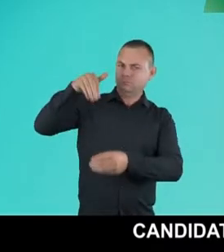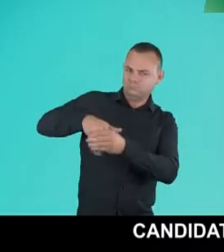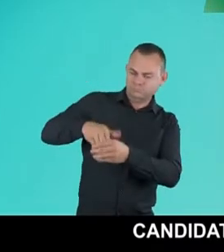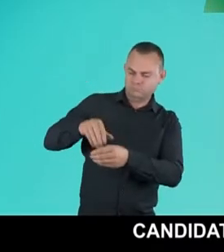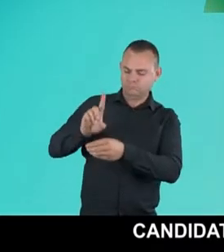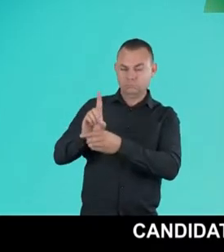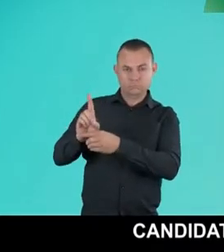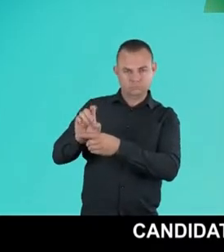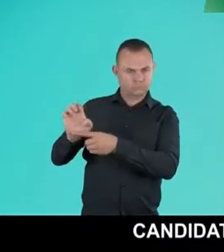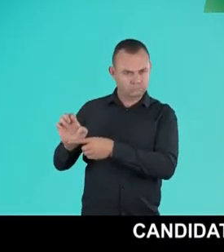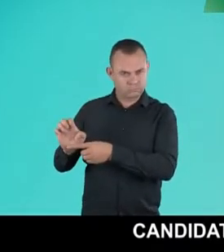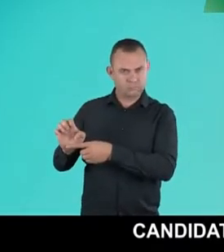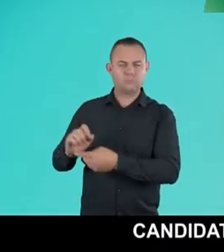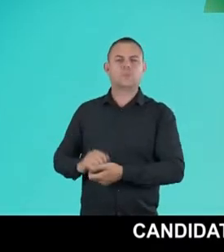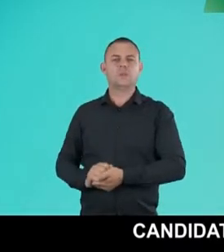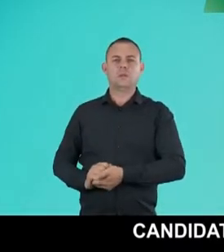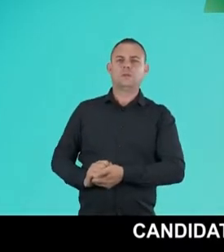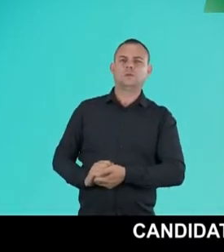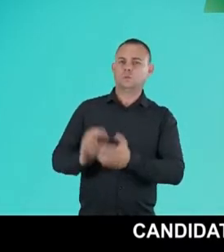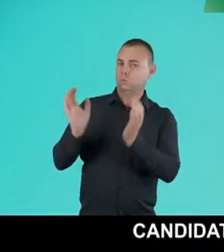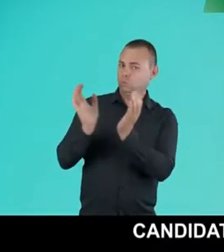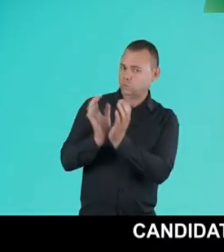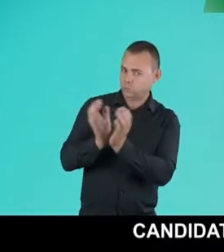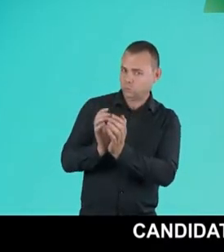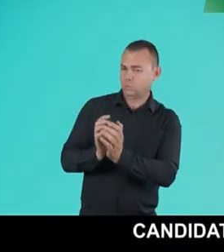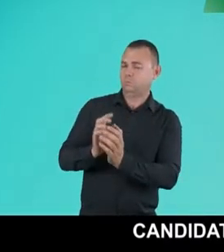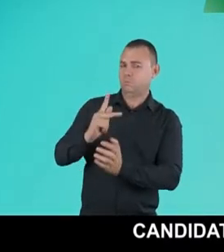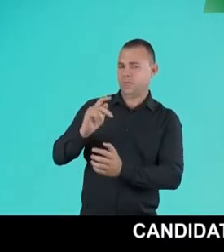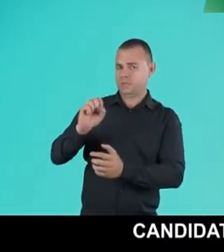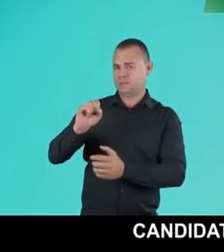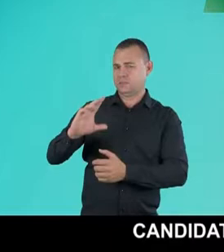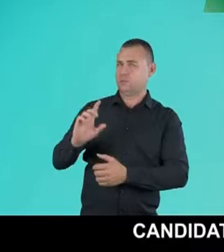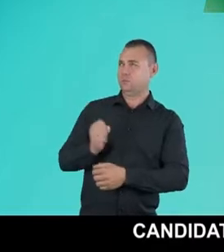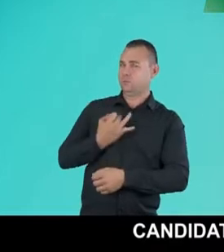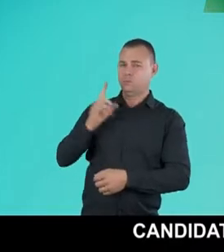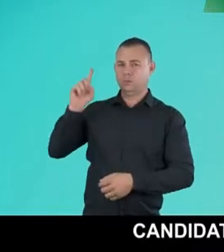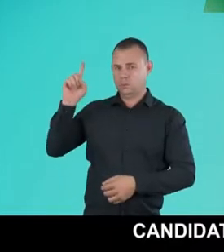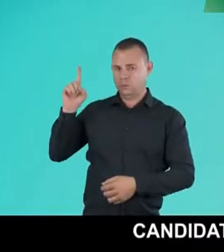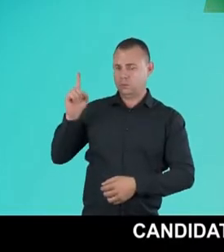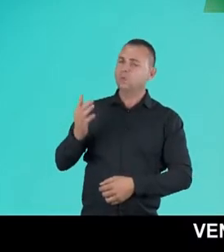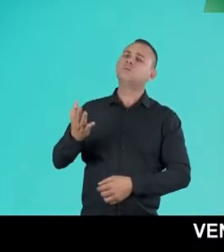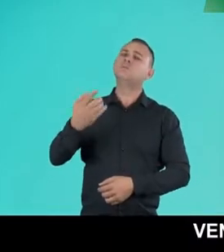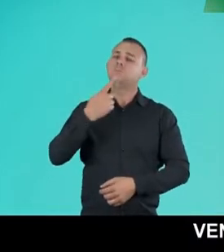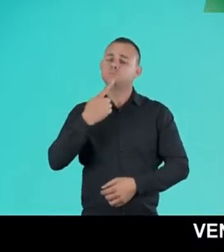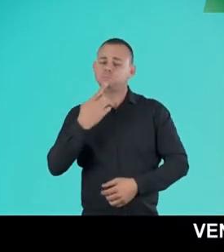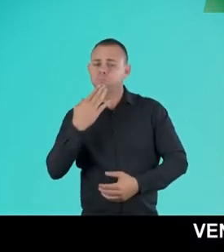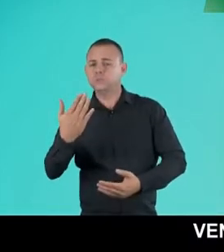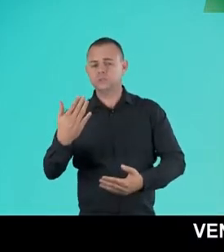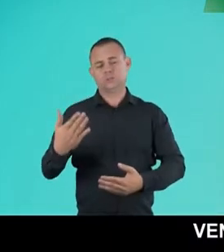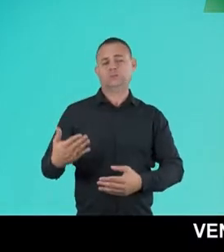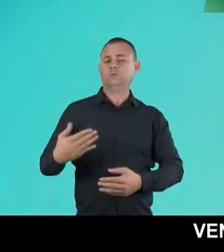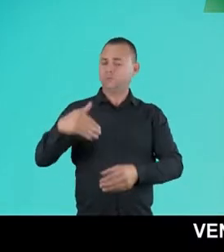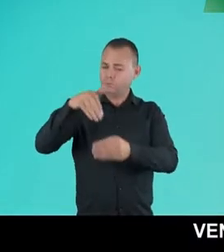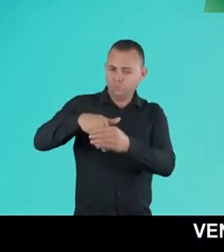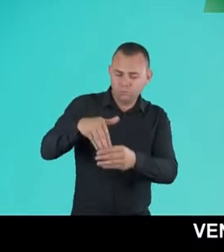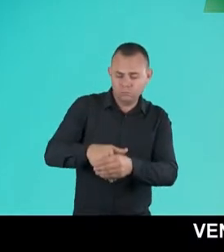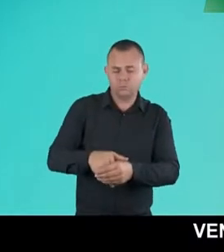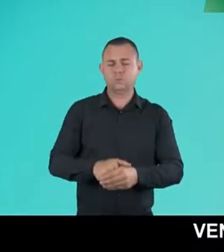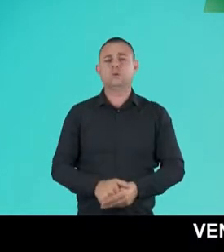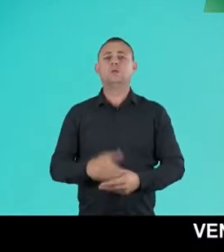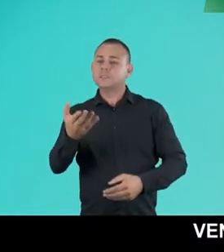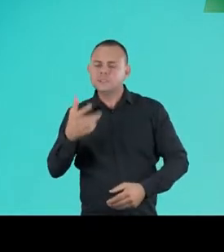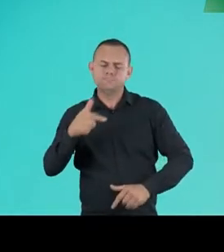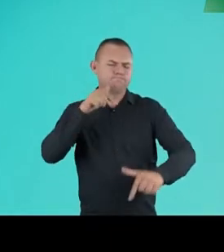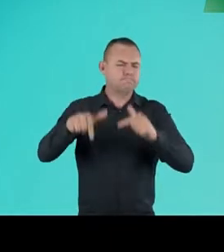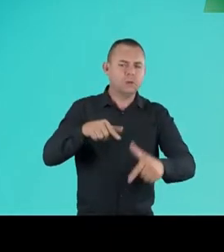candidato a deputado estadual pelo PSC com o número 20199. Venho pedir o seu voto, pois